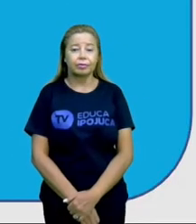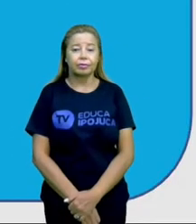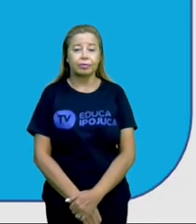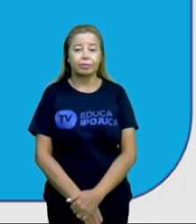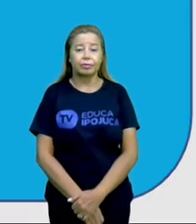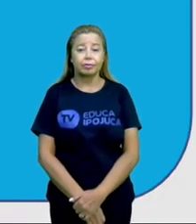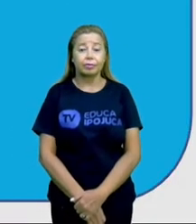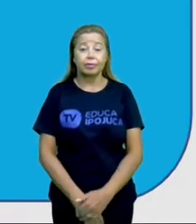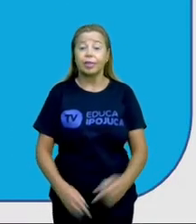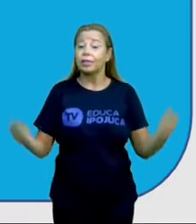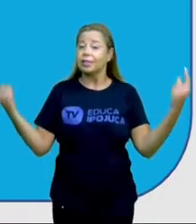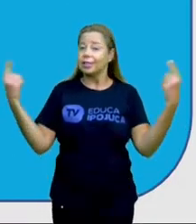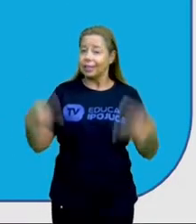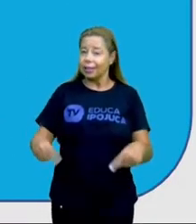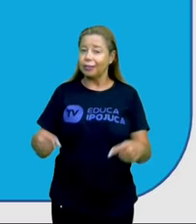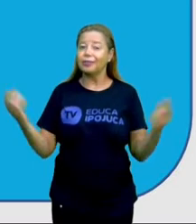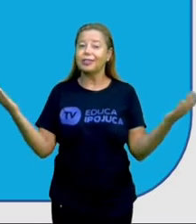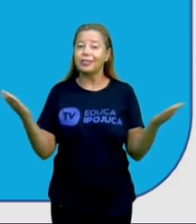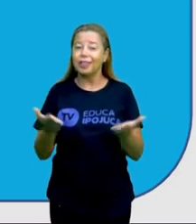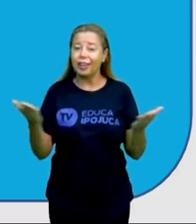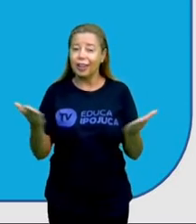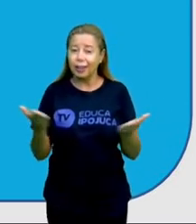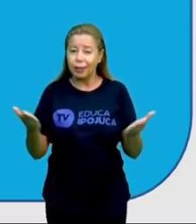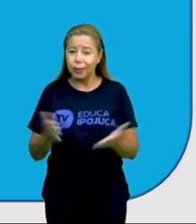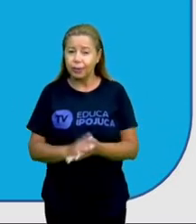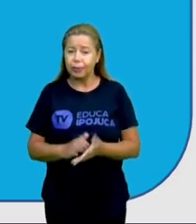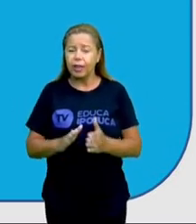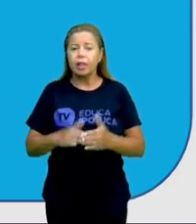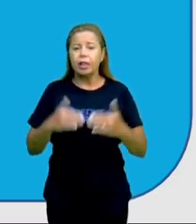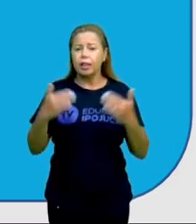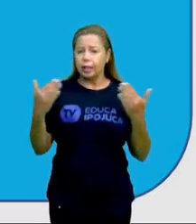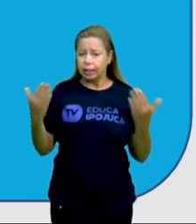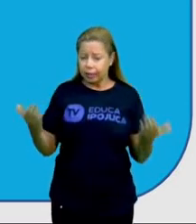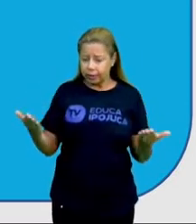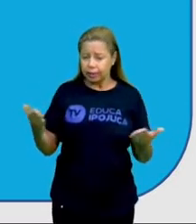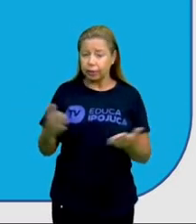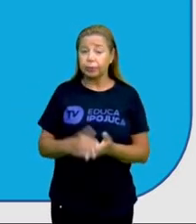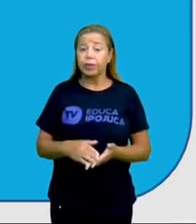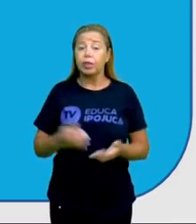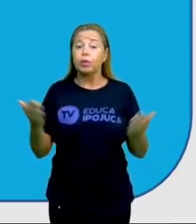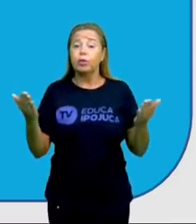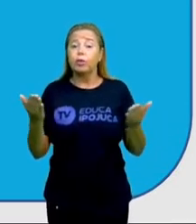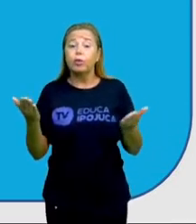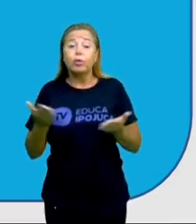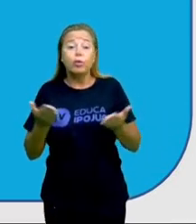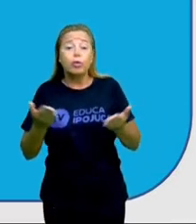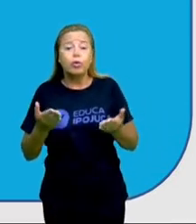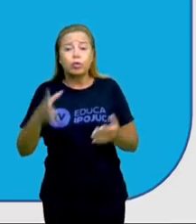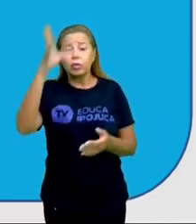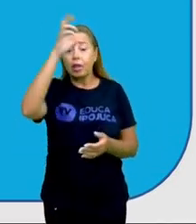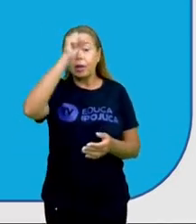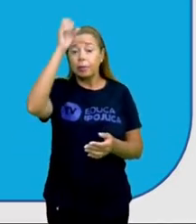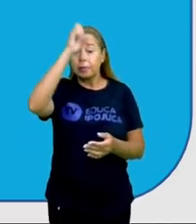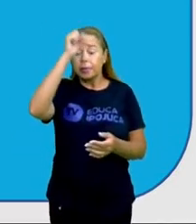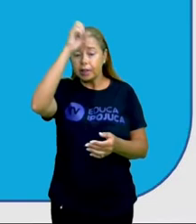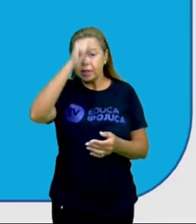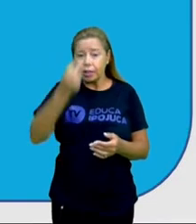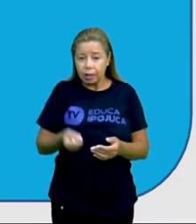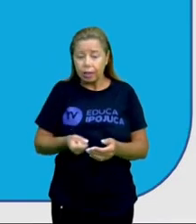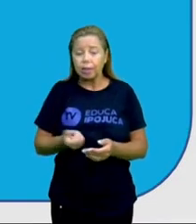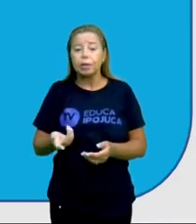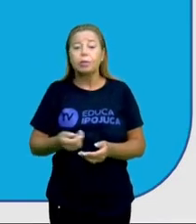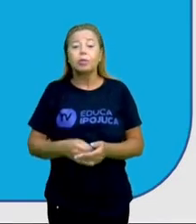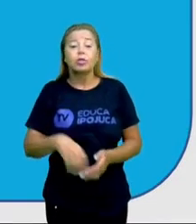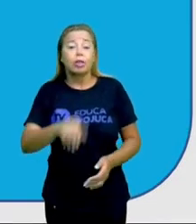O desafio de hoje, diante de tudo que visualizamos hoje aqui rapidamente, nessa abordagem do que compõe o nosso município de Ipojuca,